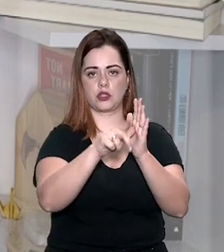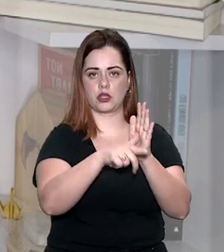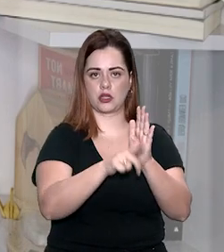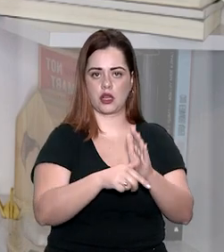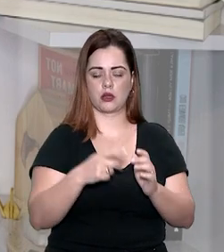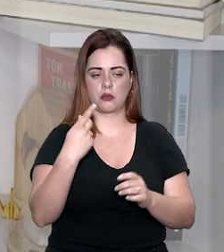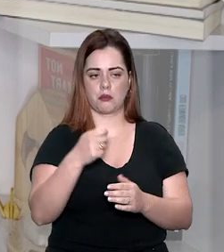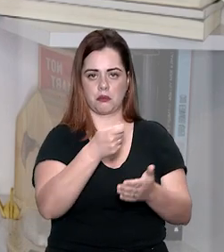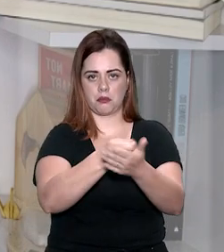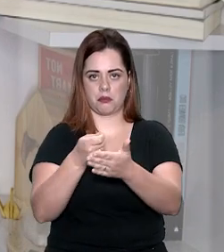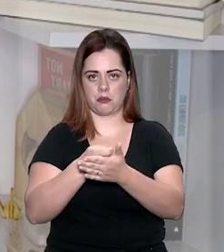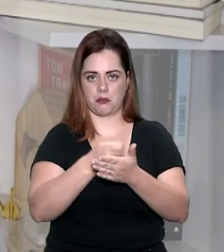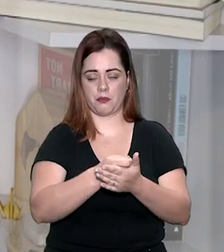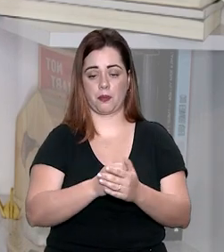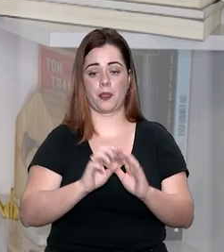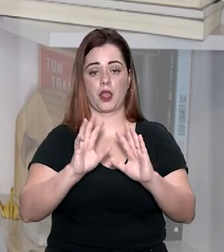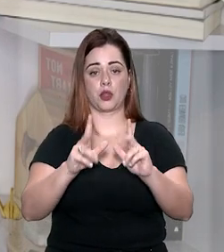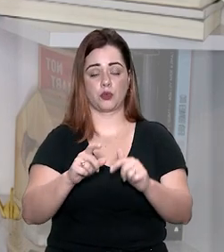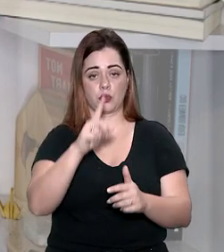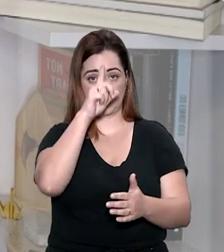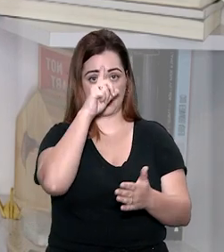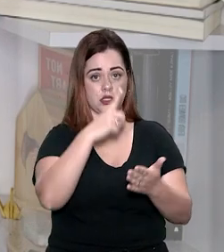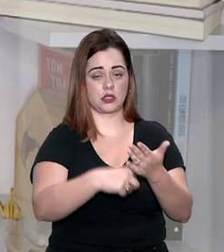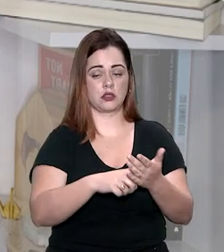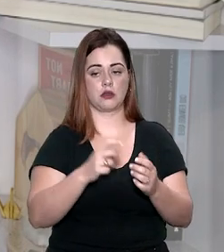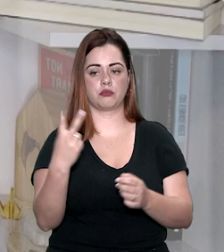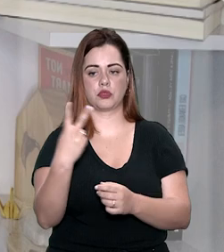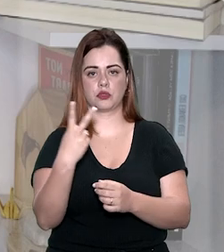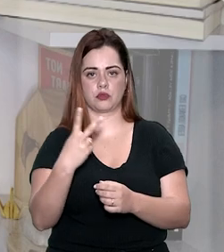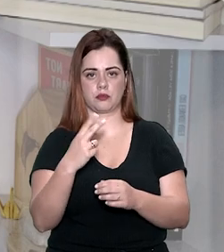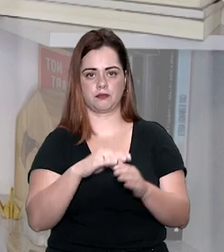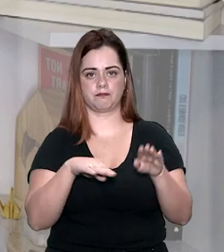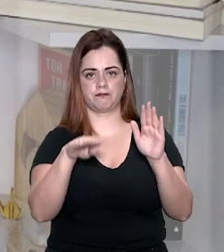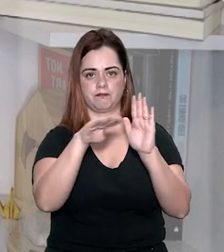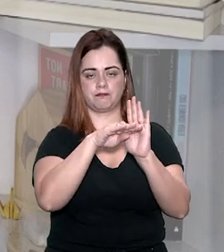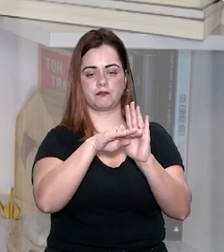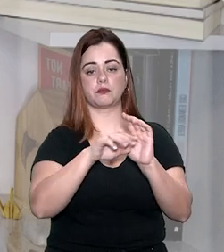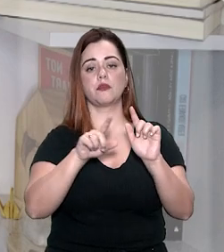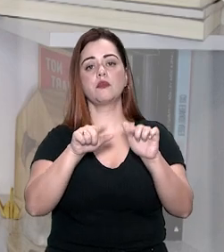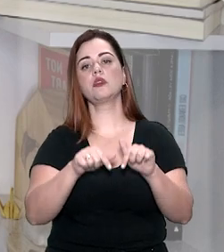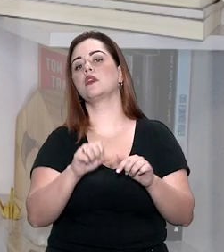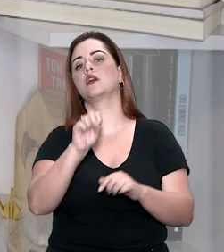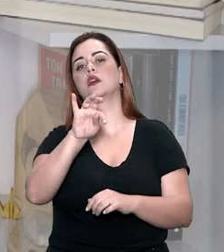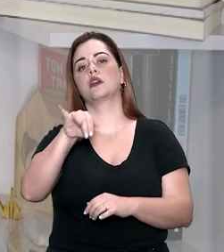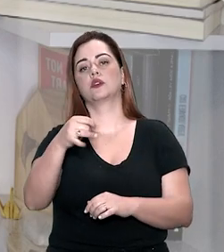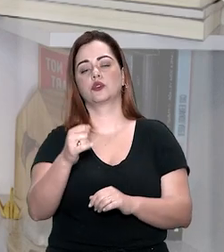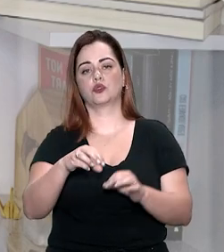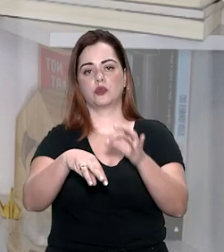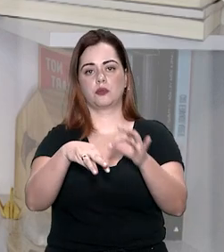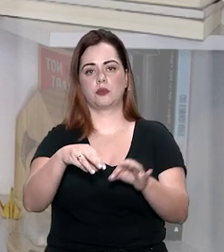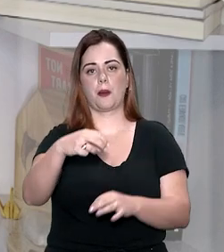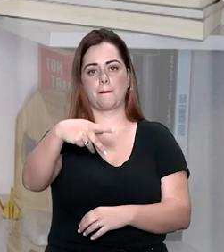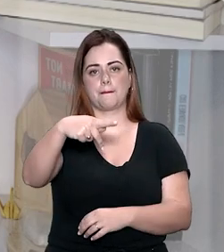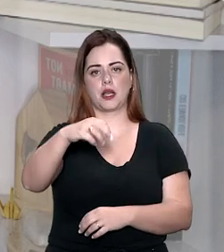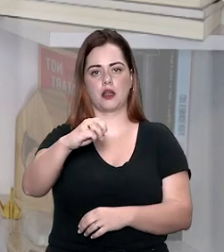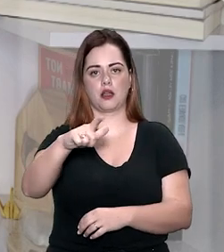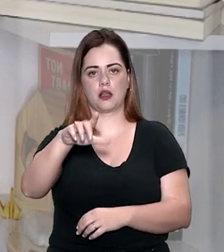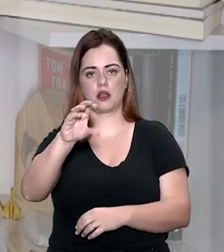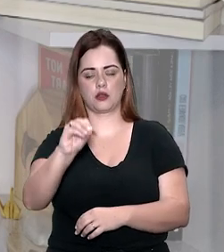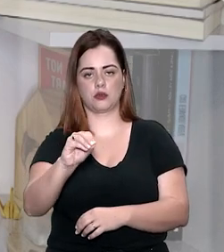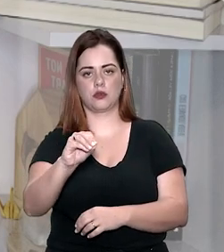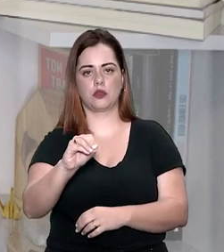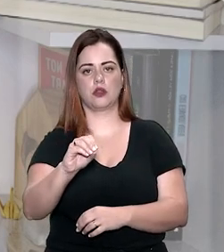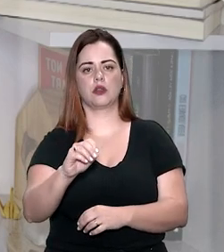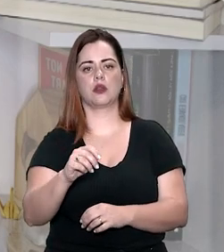título de indenização. Essa decisão foi mantida em segundo grau. No STJ, o relator, ministro Paulo de Tarso